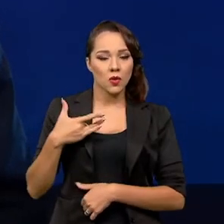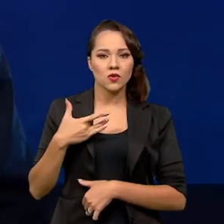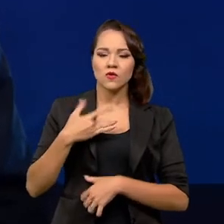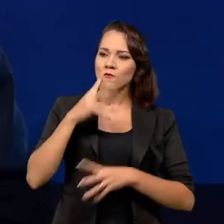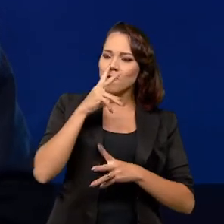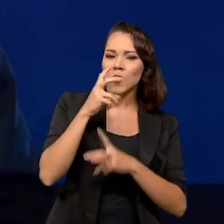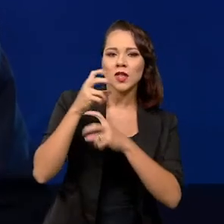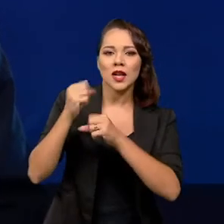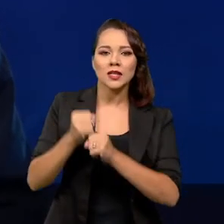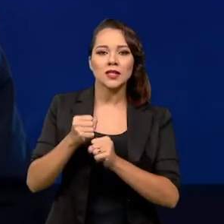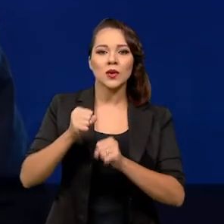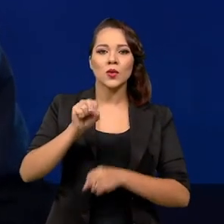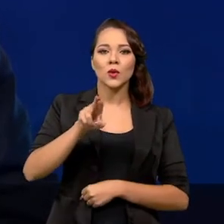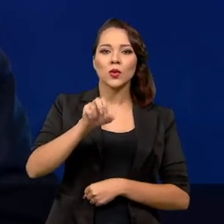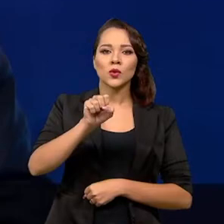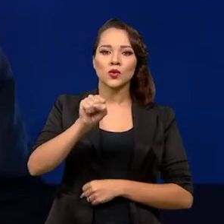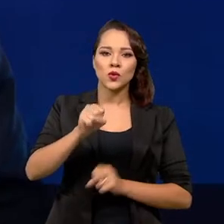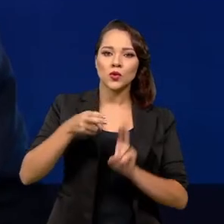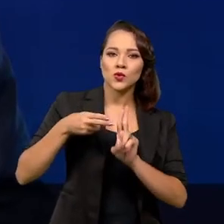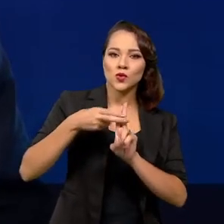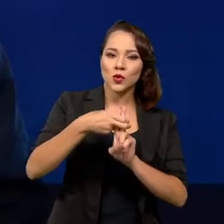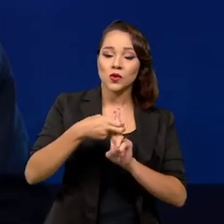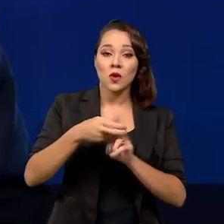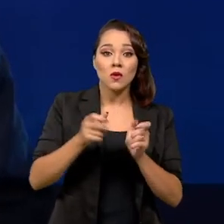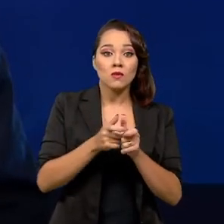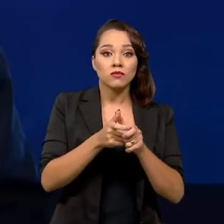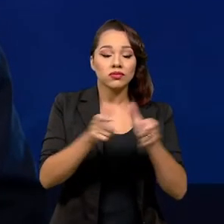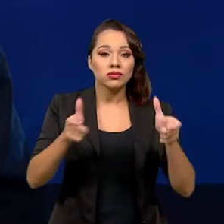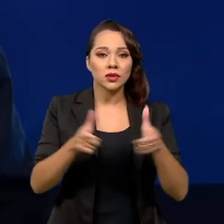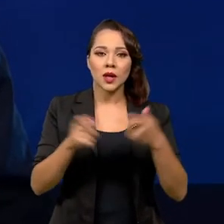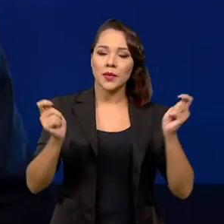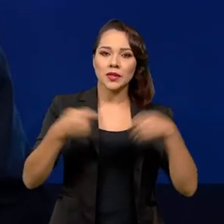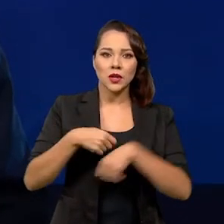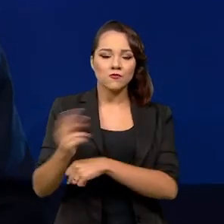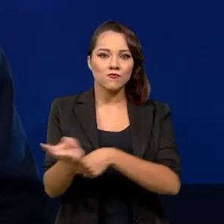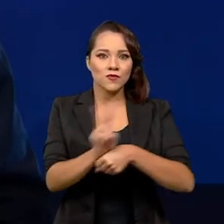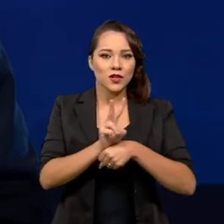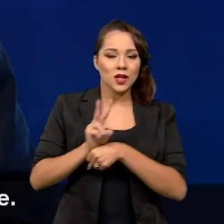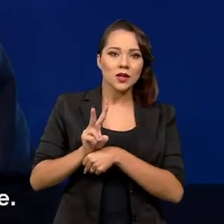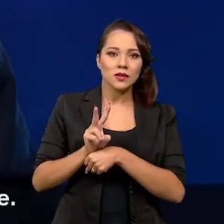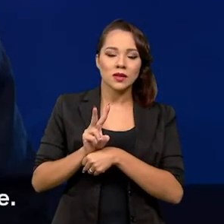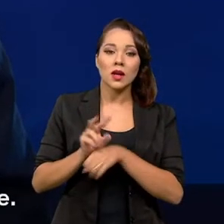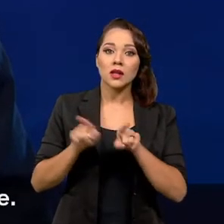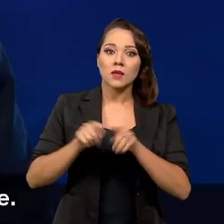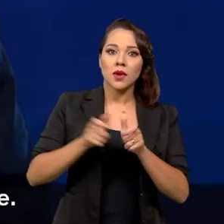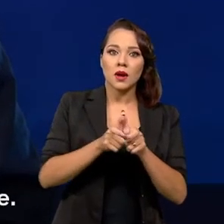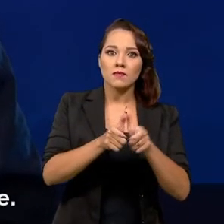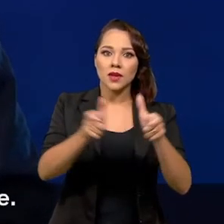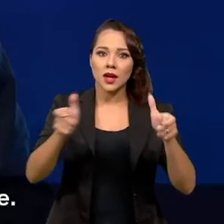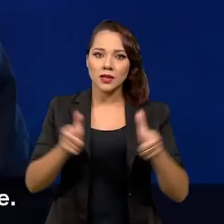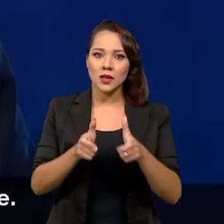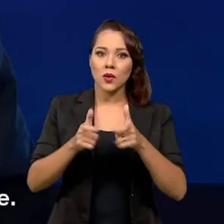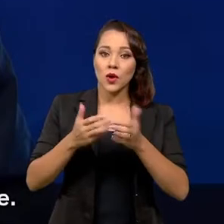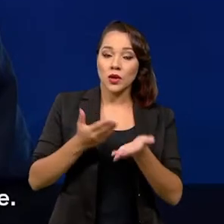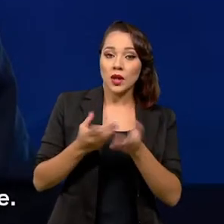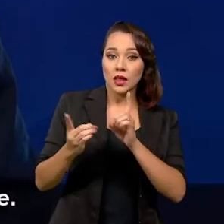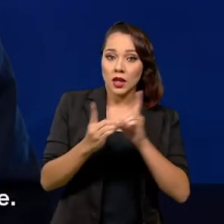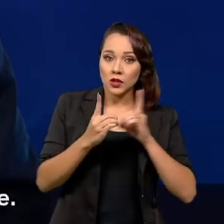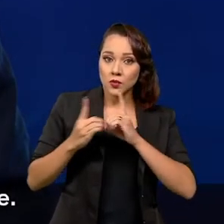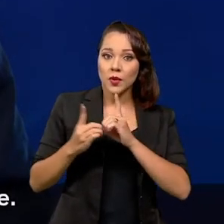fortaleceu o SUS com a expansão na capacidade de vigilância, ampliação na atenção